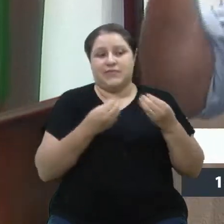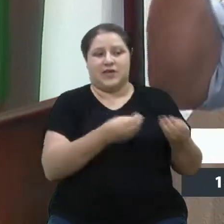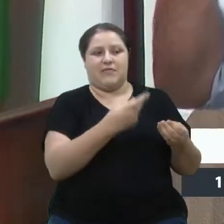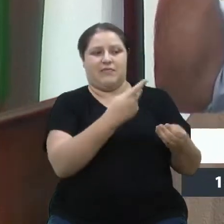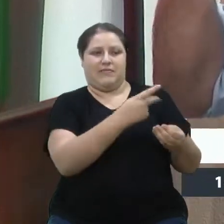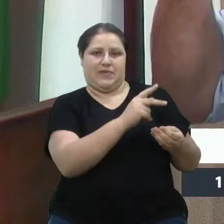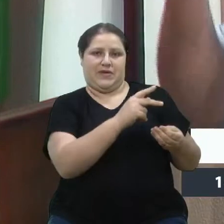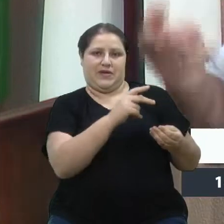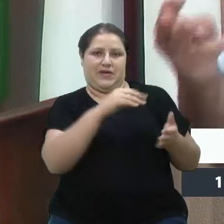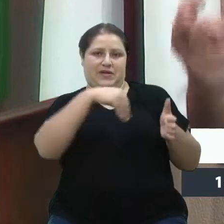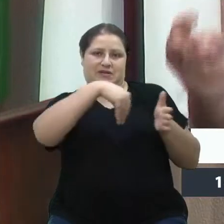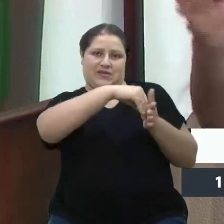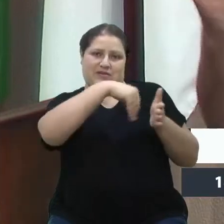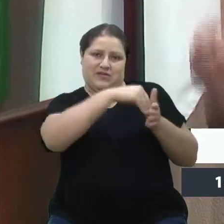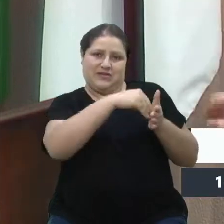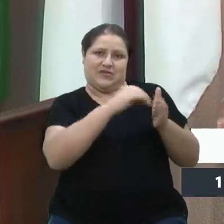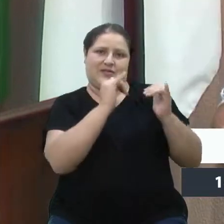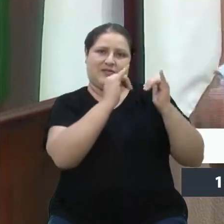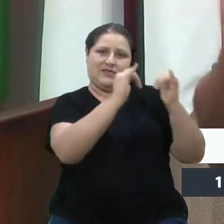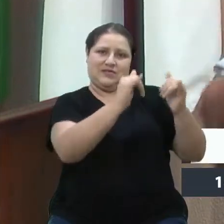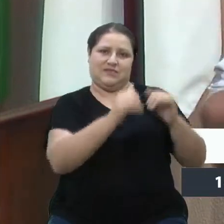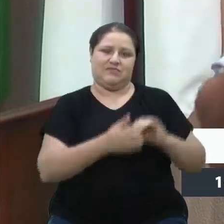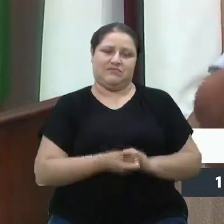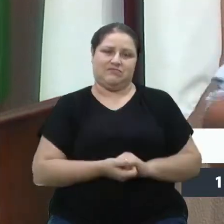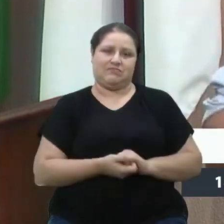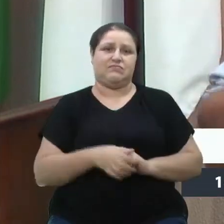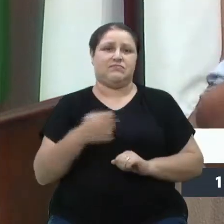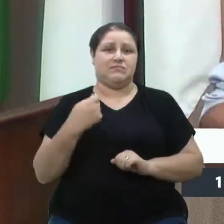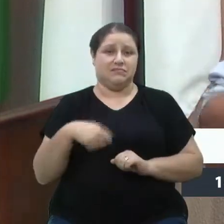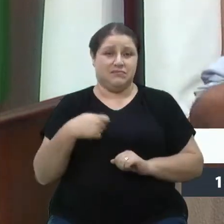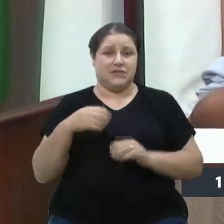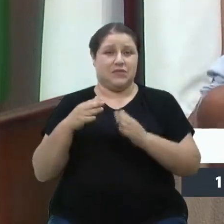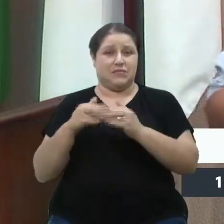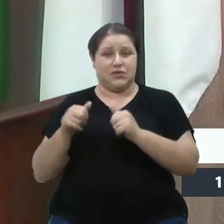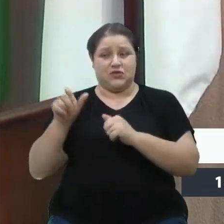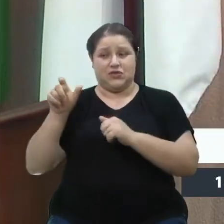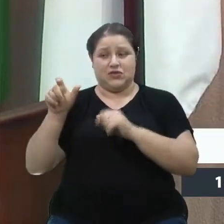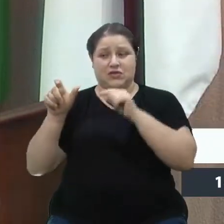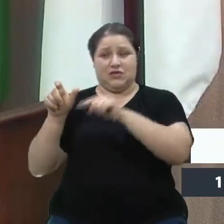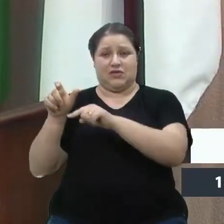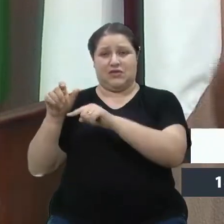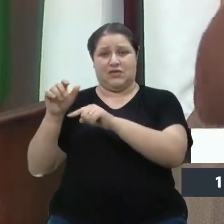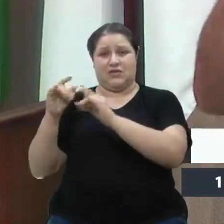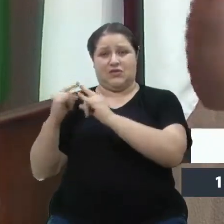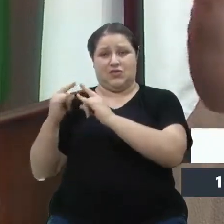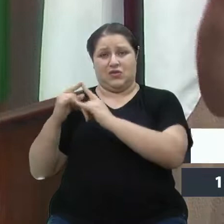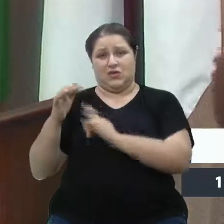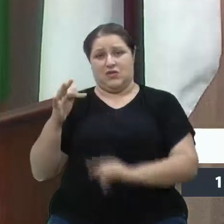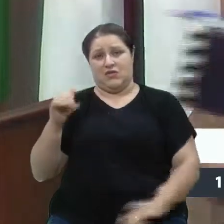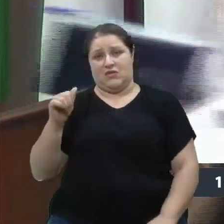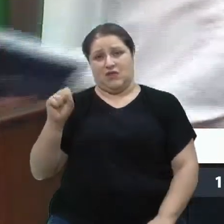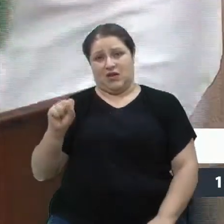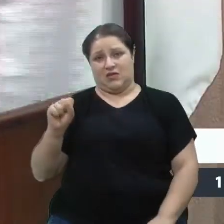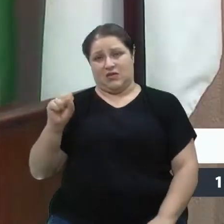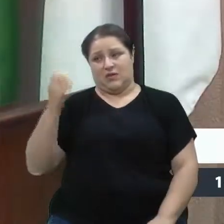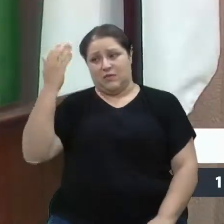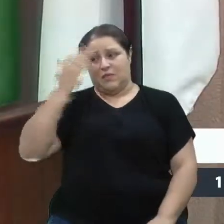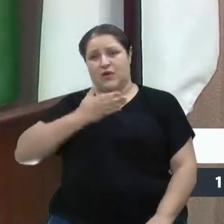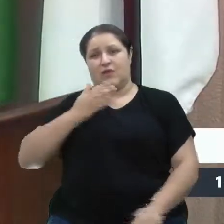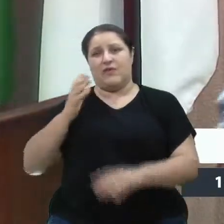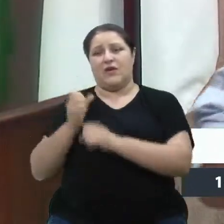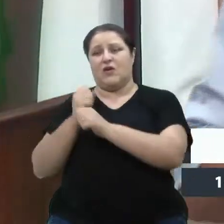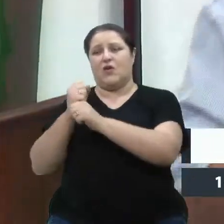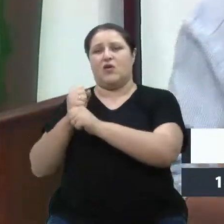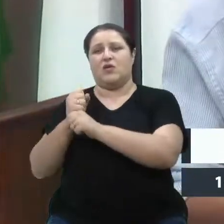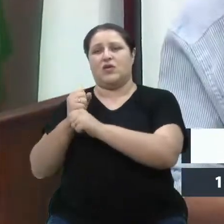nos preste contas de quanto aumentou as passagens para a família de baixa renda. Porque senão, eu vou votar contra. Obrigado, senhor